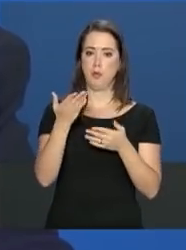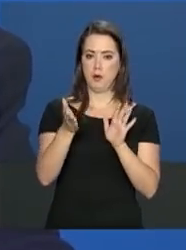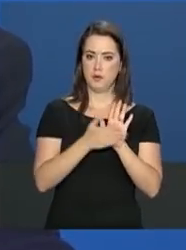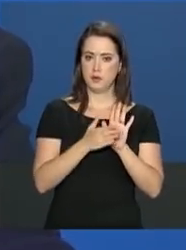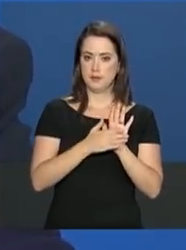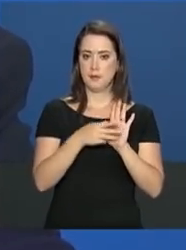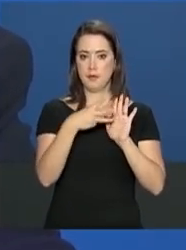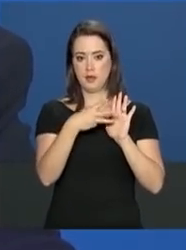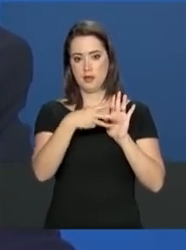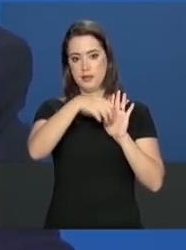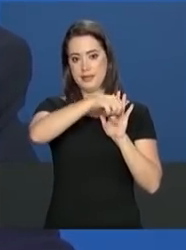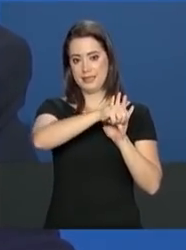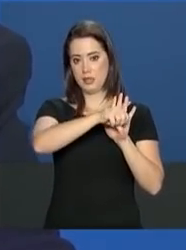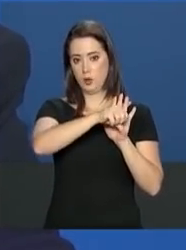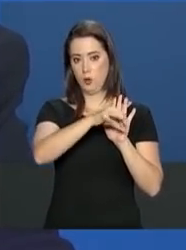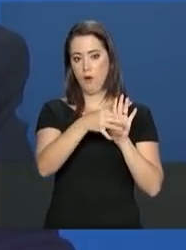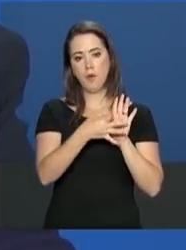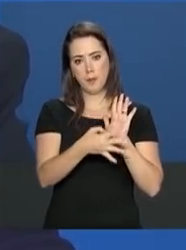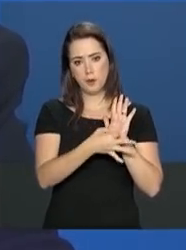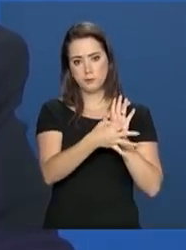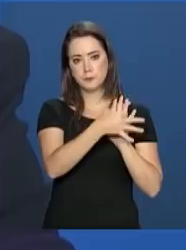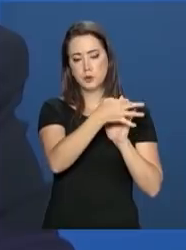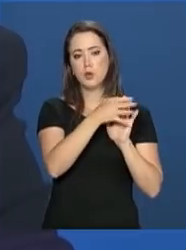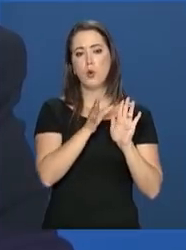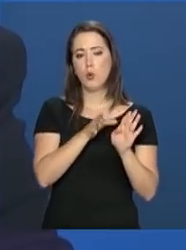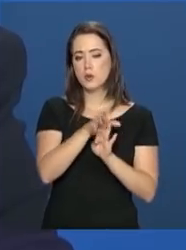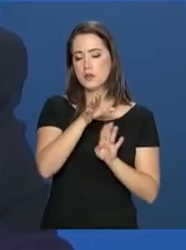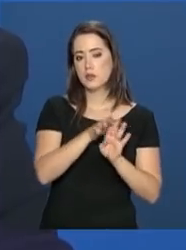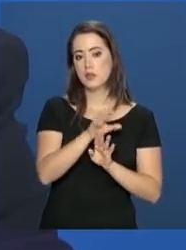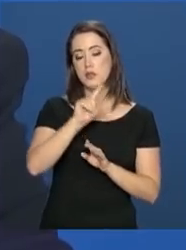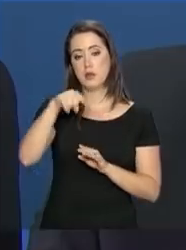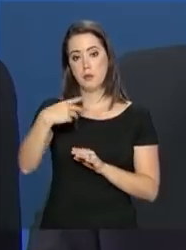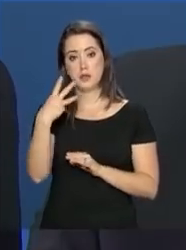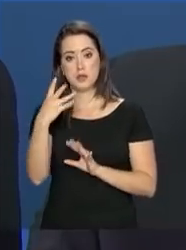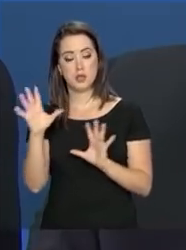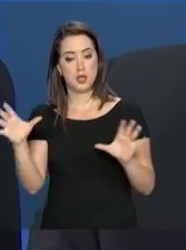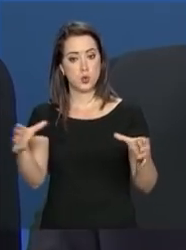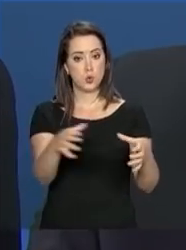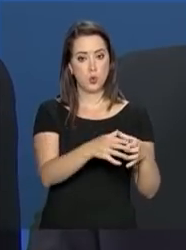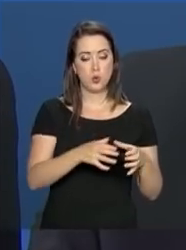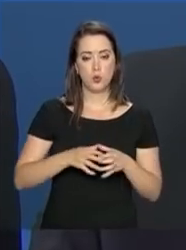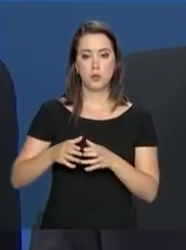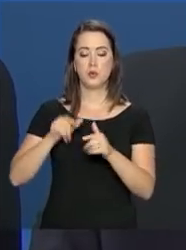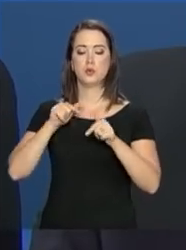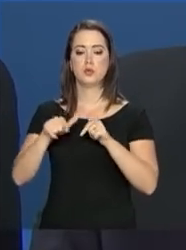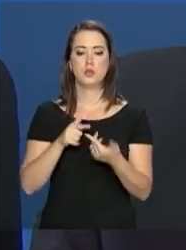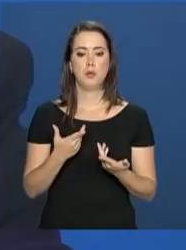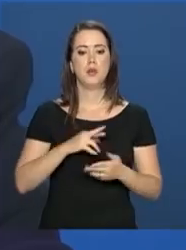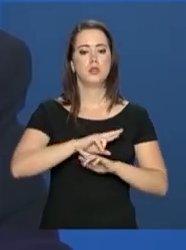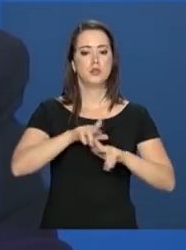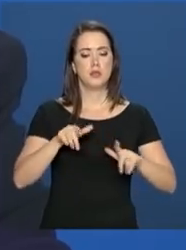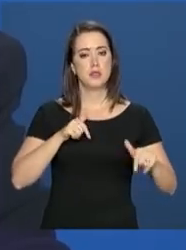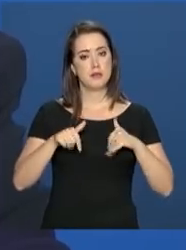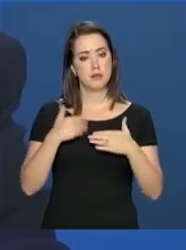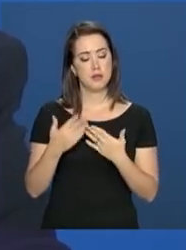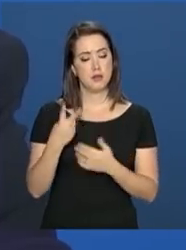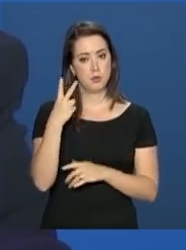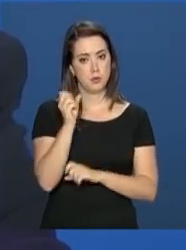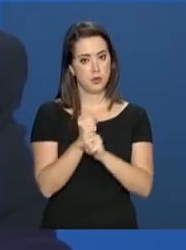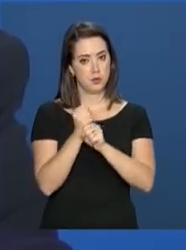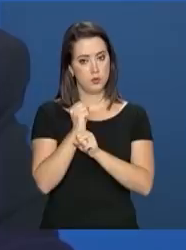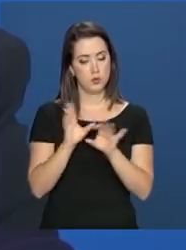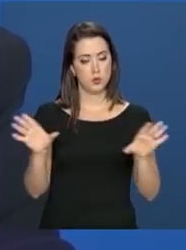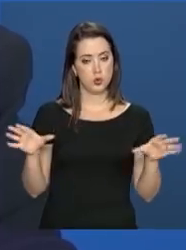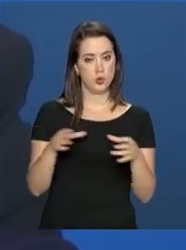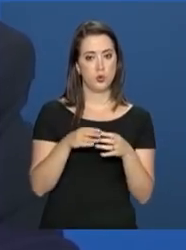recomendações. Tivemos depois mais três comissões de trabalho. Não é pouca coisa isso que nós fizemos nesses dois anos de